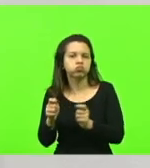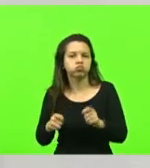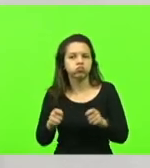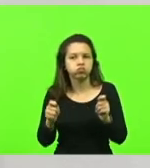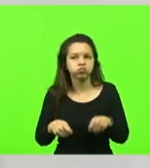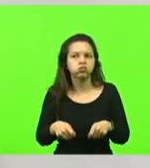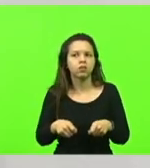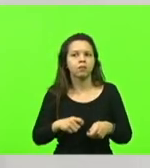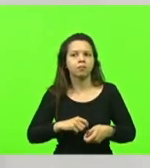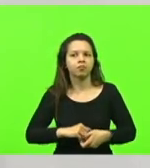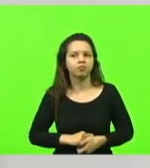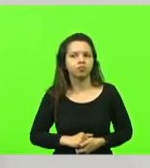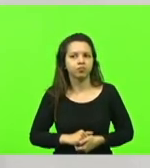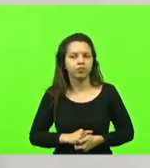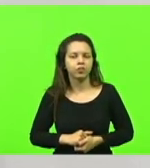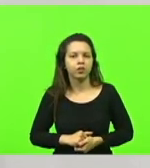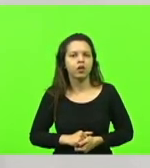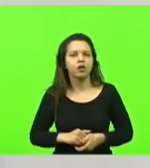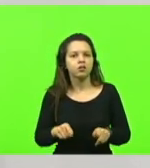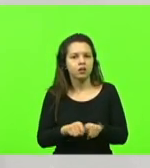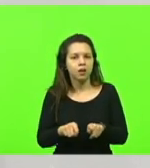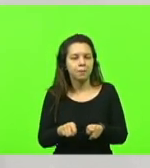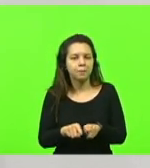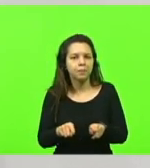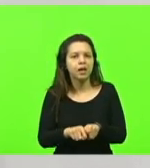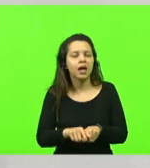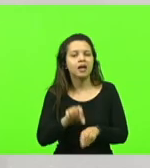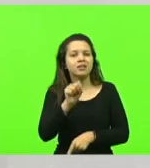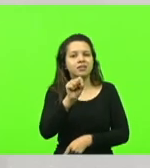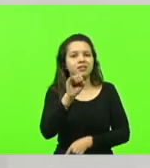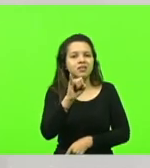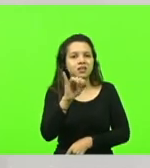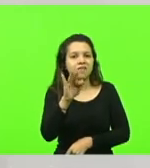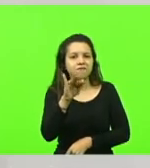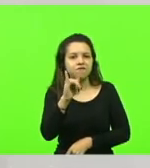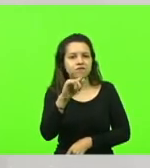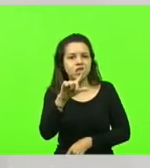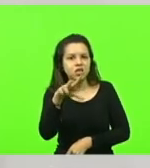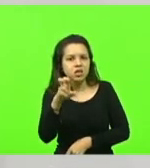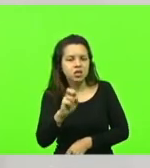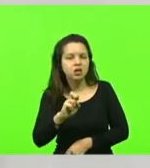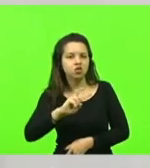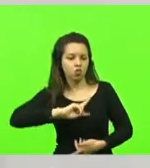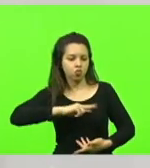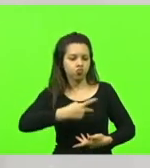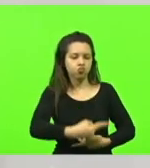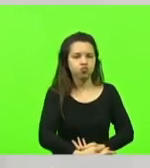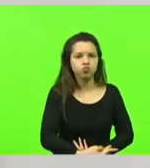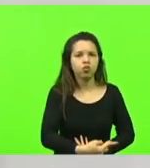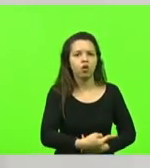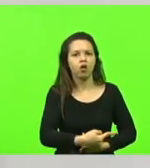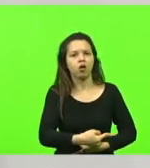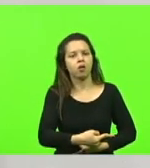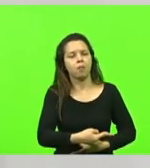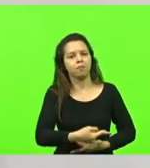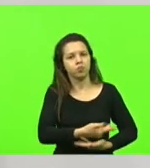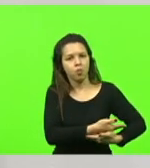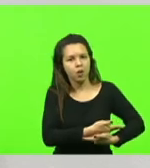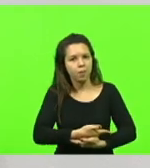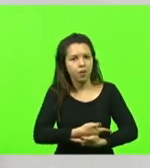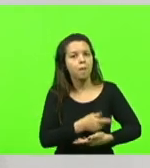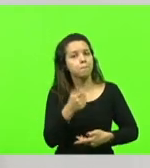a própria sífilis congênita, que é um problema grave de saúde pública hoje em Santa Catarina, enfim.